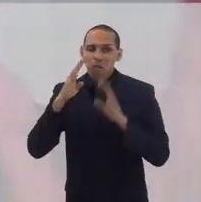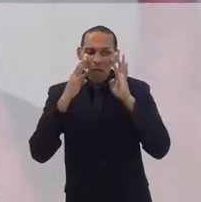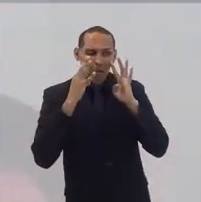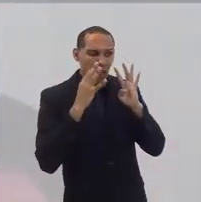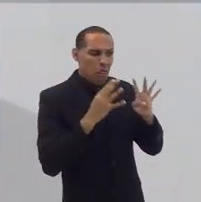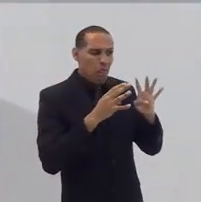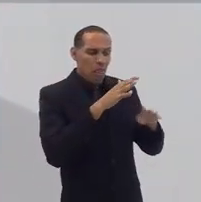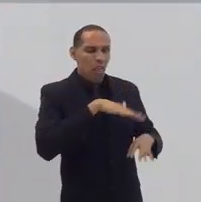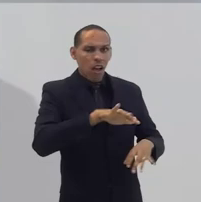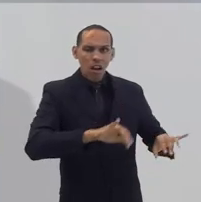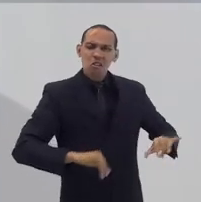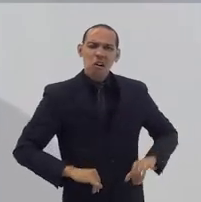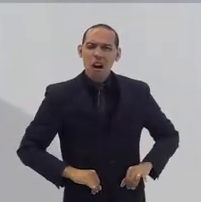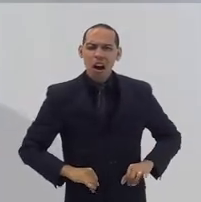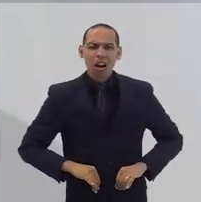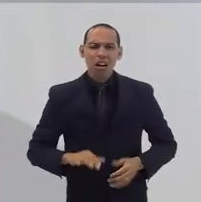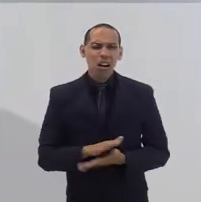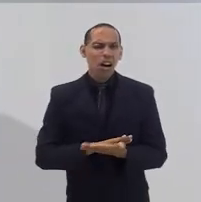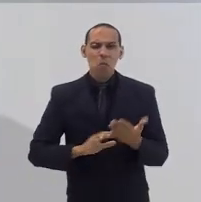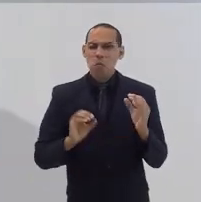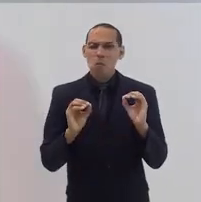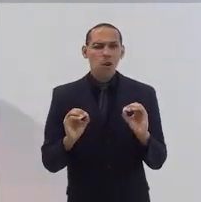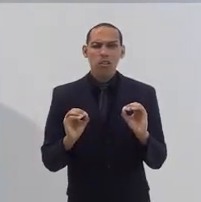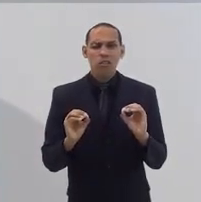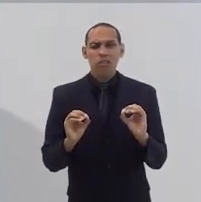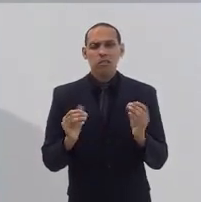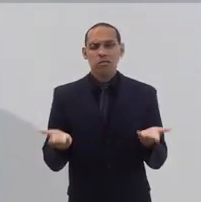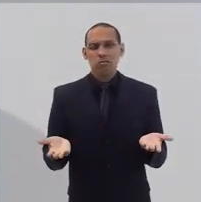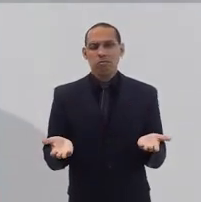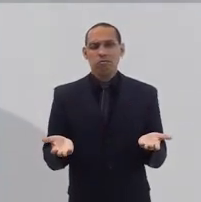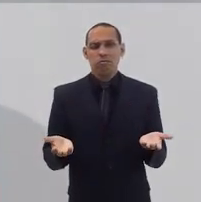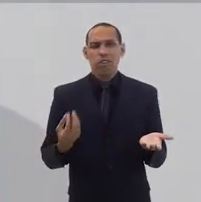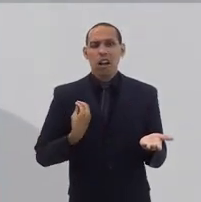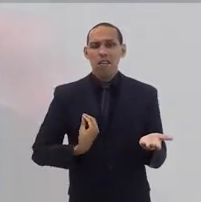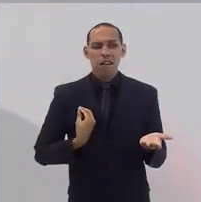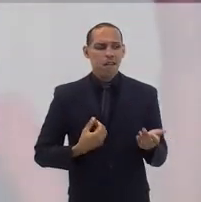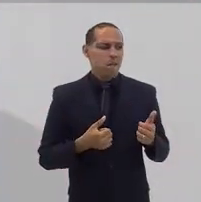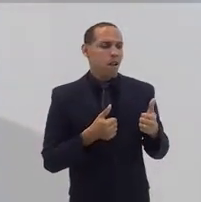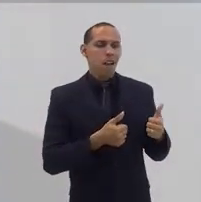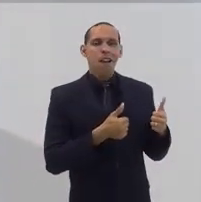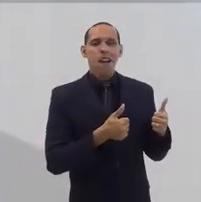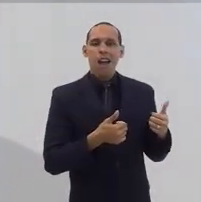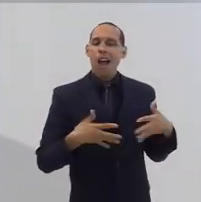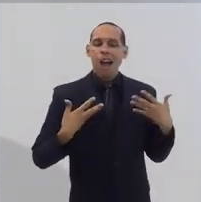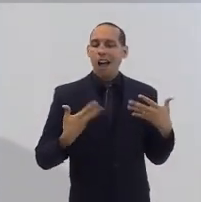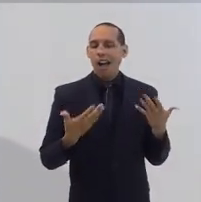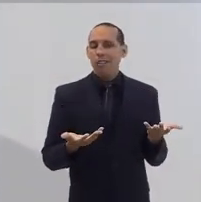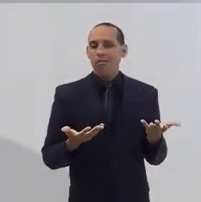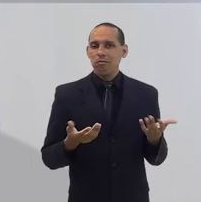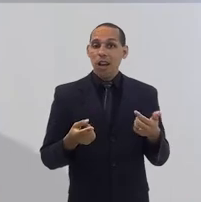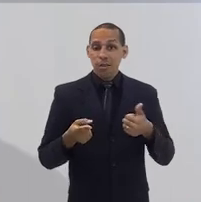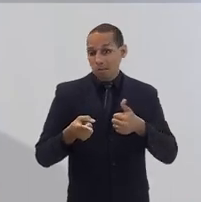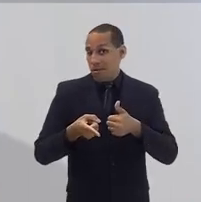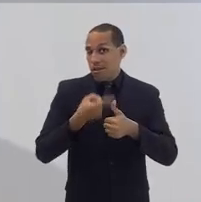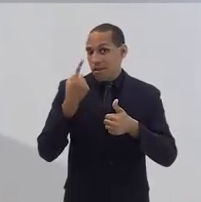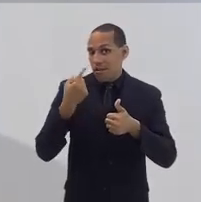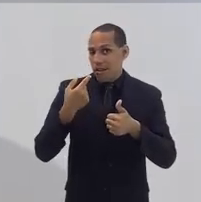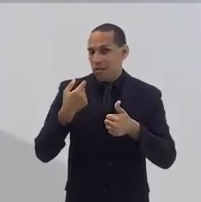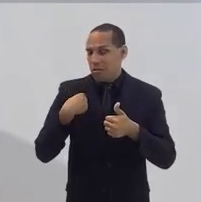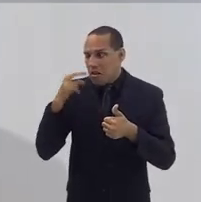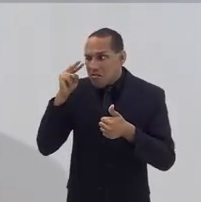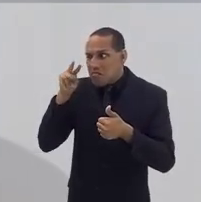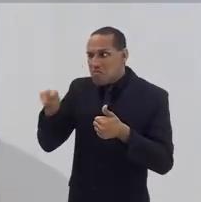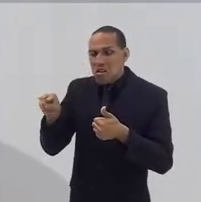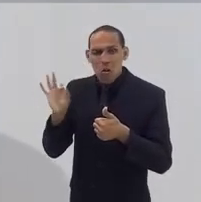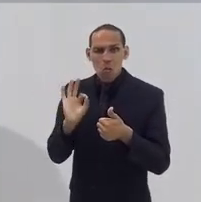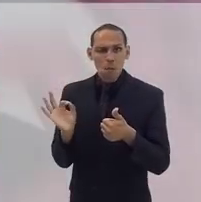atenção ao sofrimento do povo e à luta do povo para viver com dignidade e com alegria. Esse é o primeiro ponto.